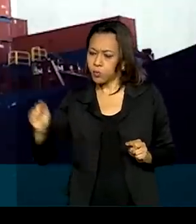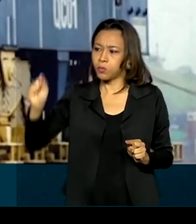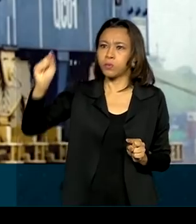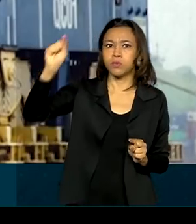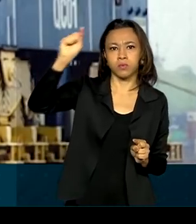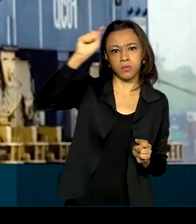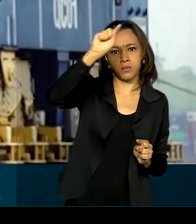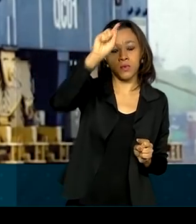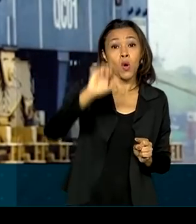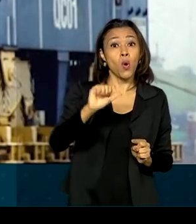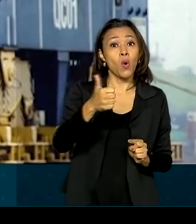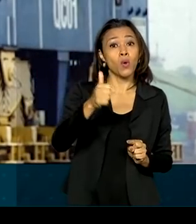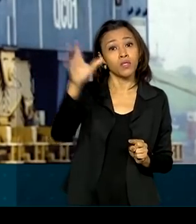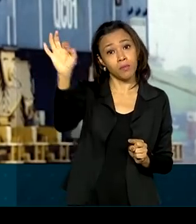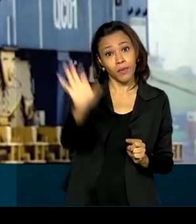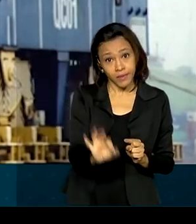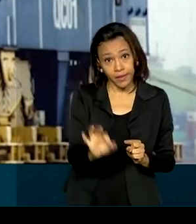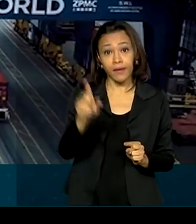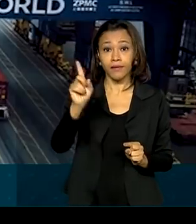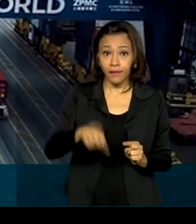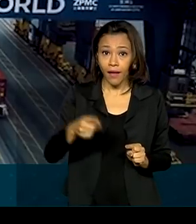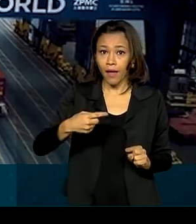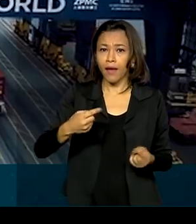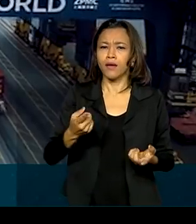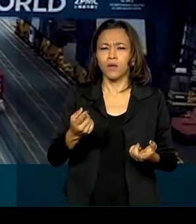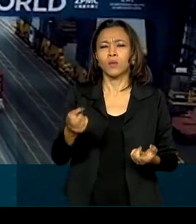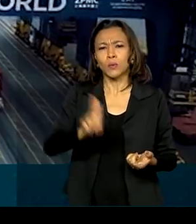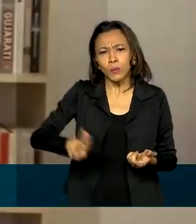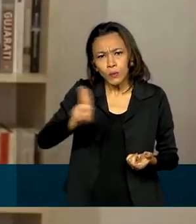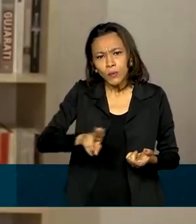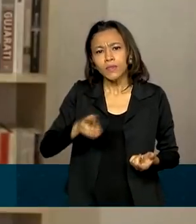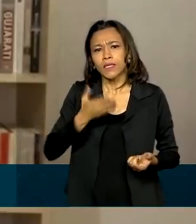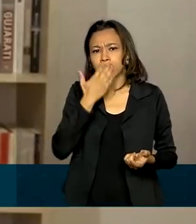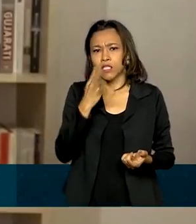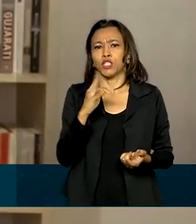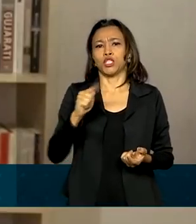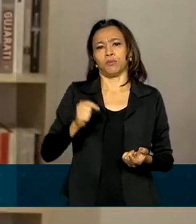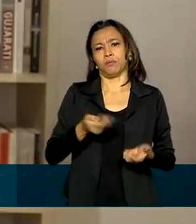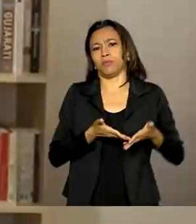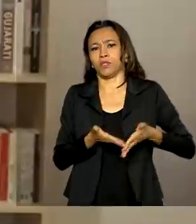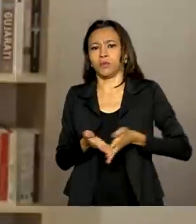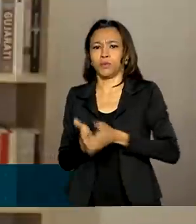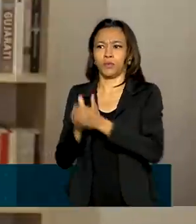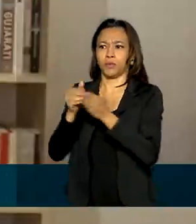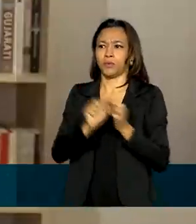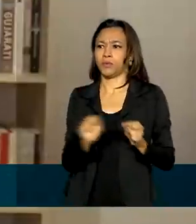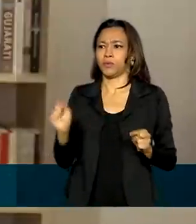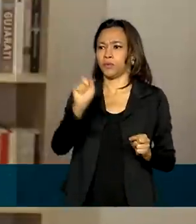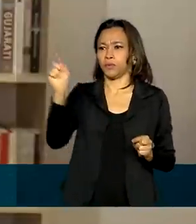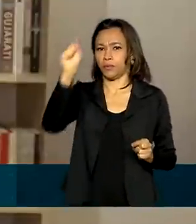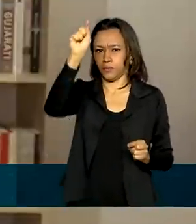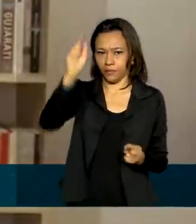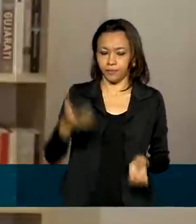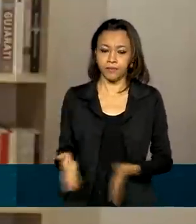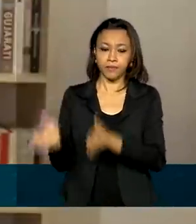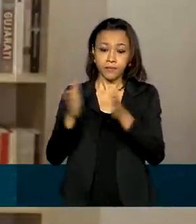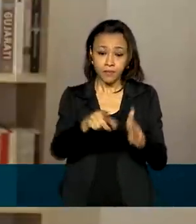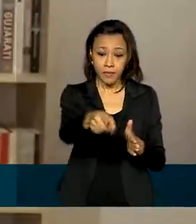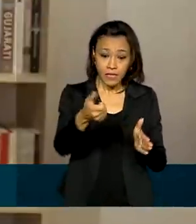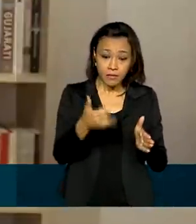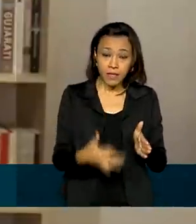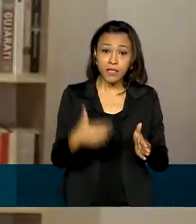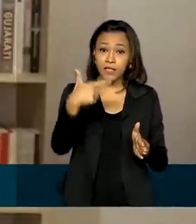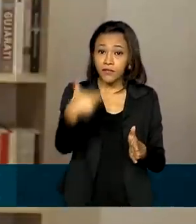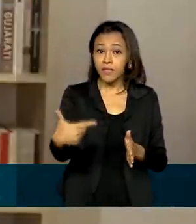% da carga interna é movimentada por esse tipo de transporte. Diversos estudos mostram que 27%